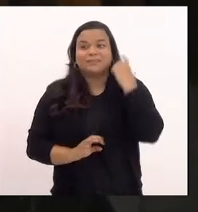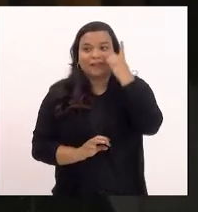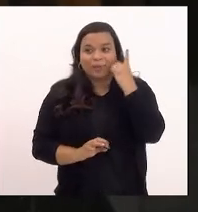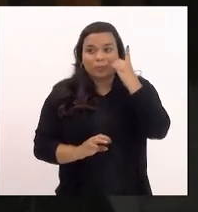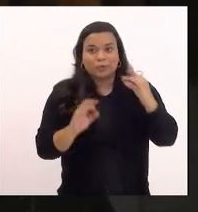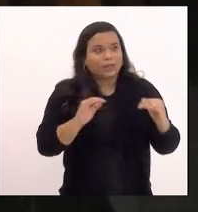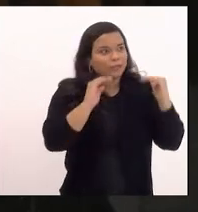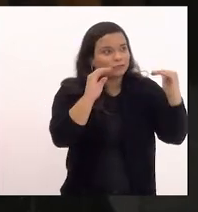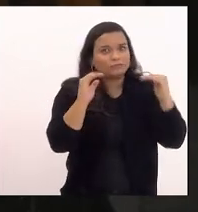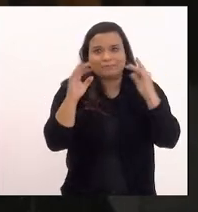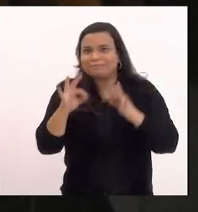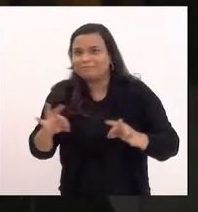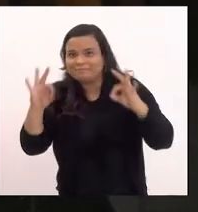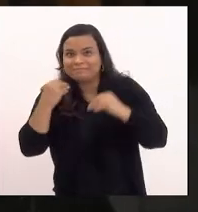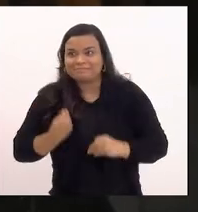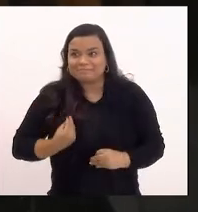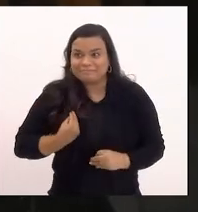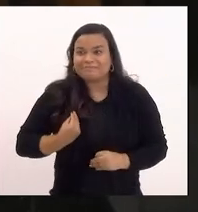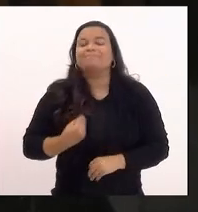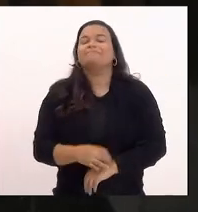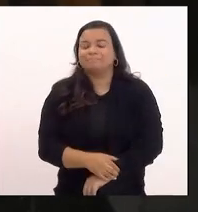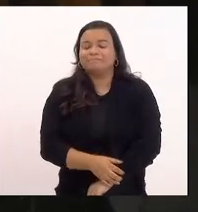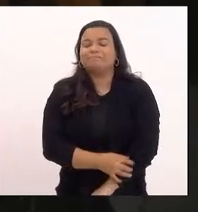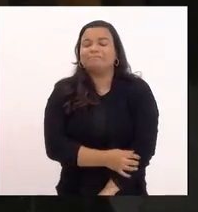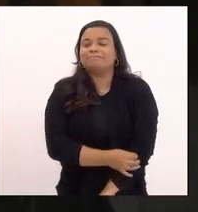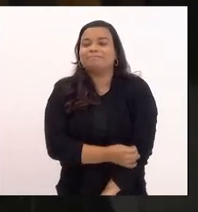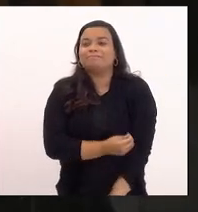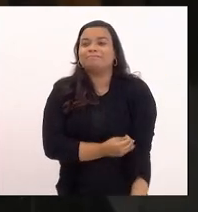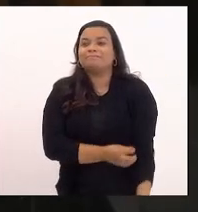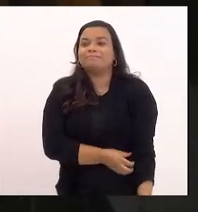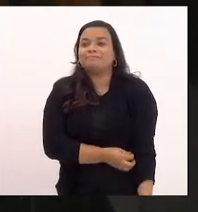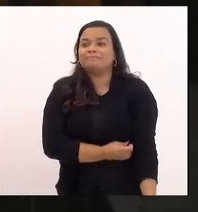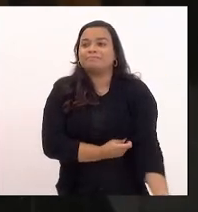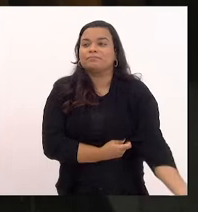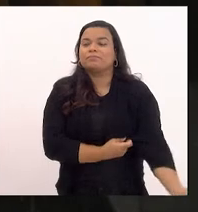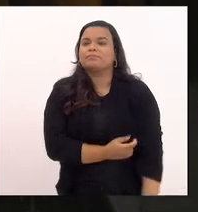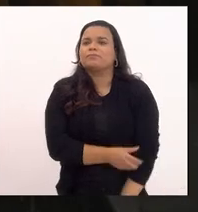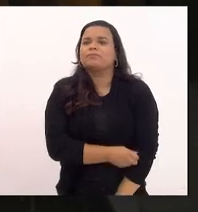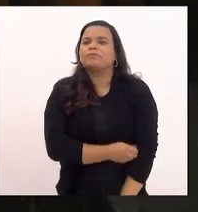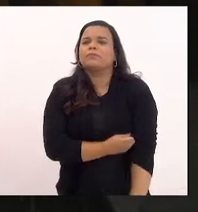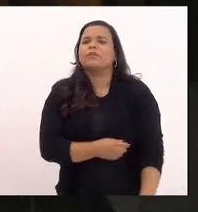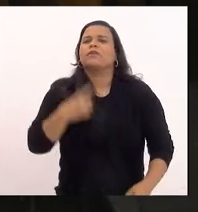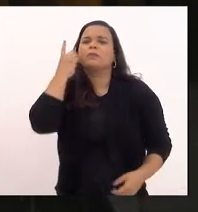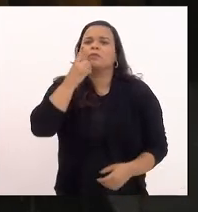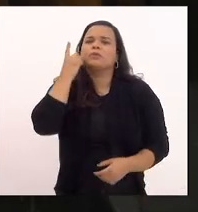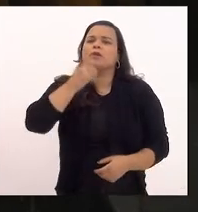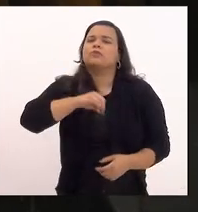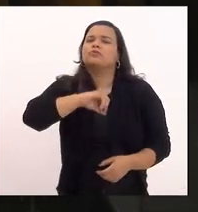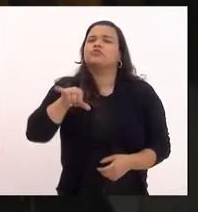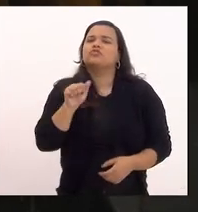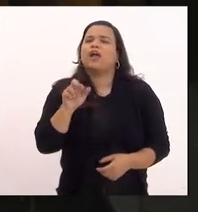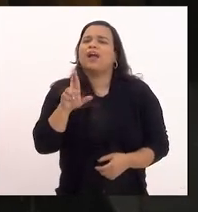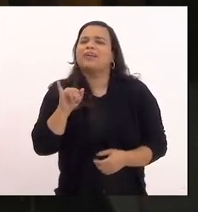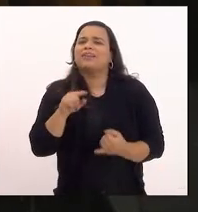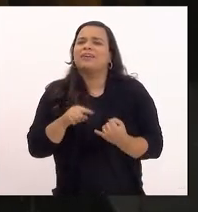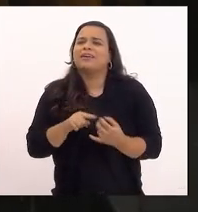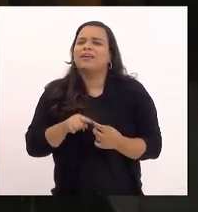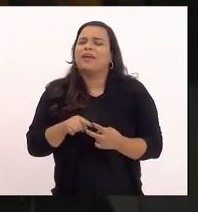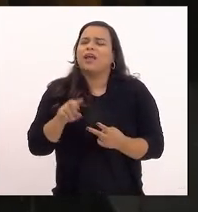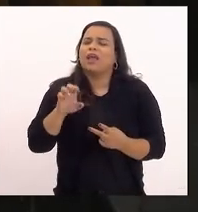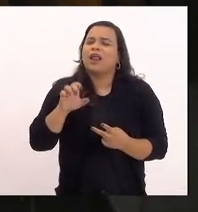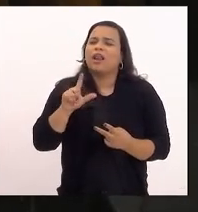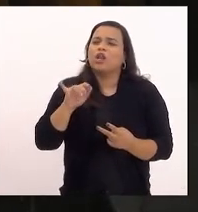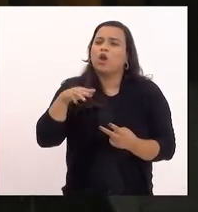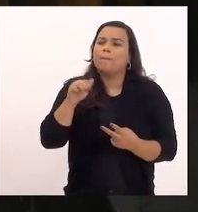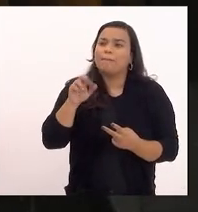presentes deputado Jari deputado Eleomar Coelho